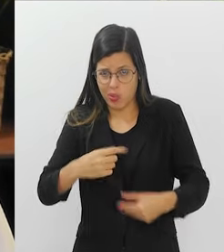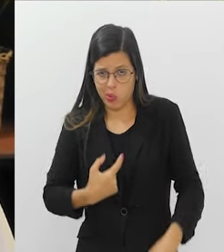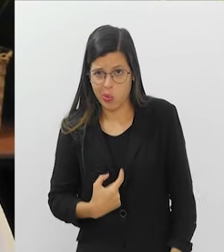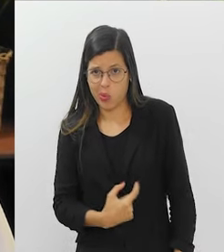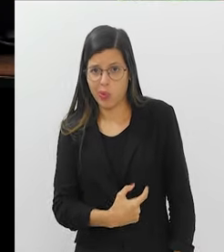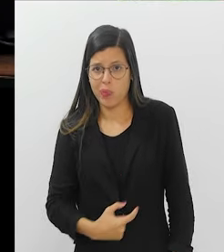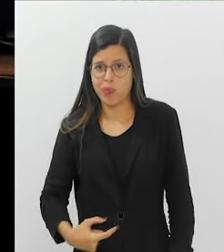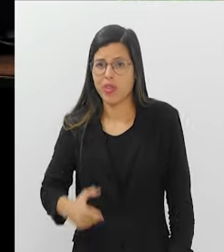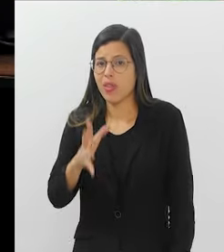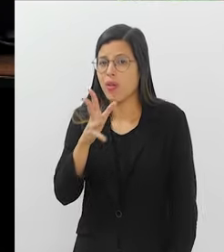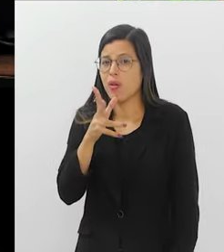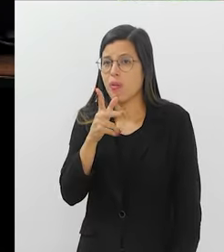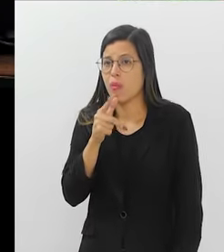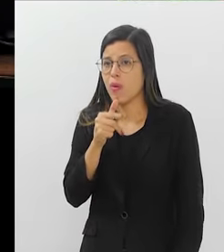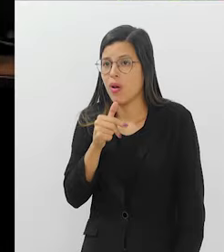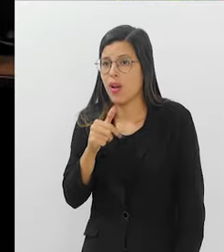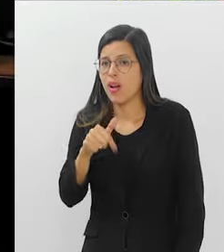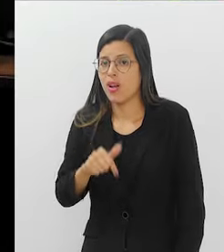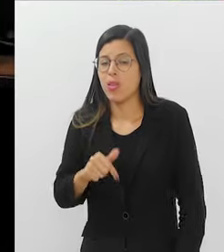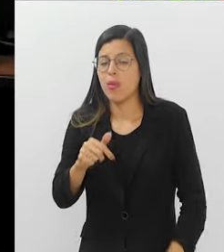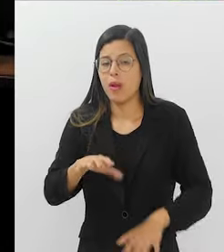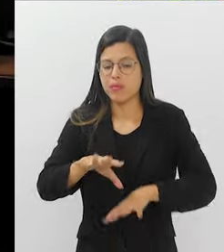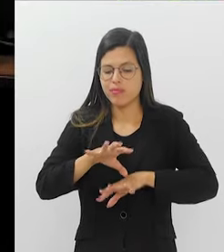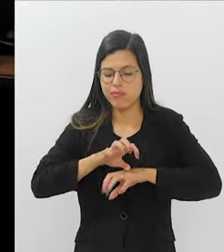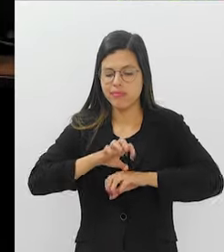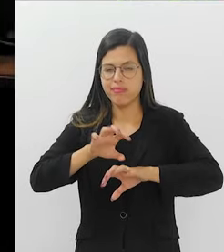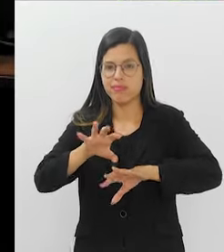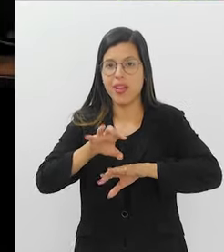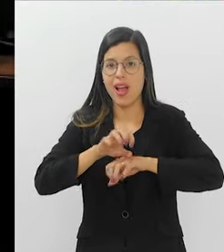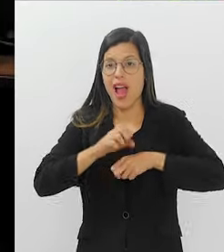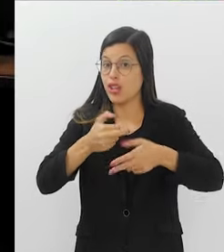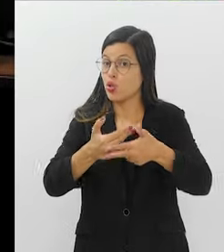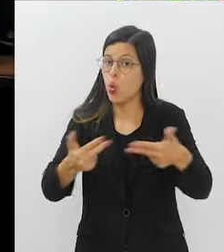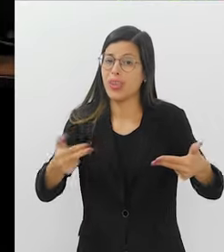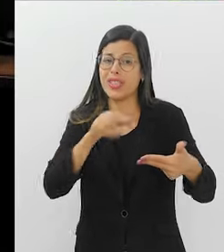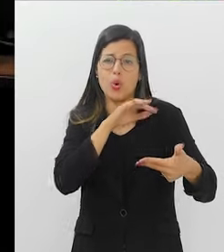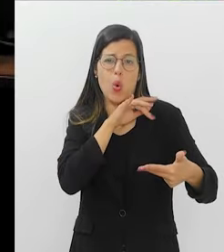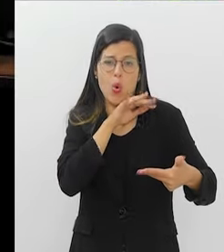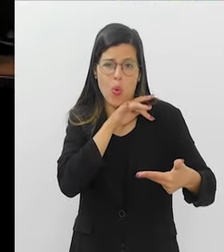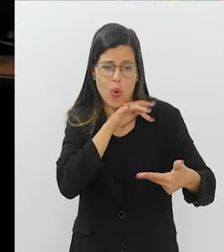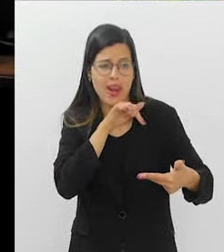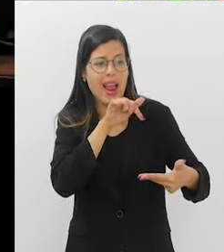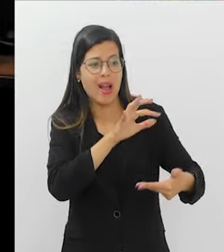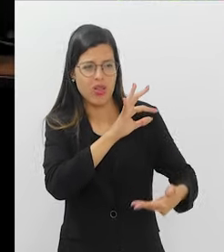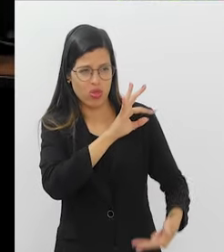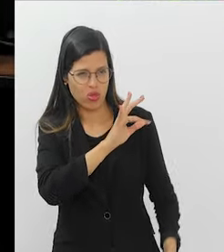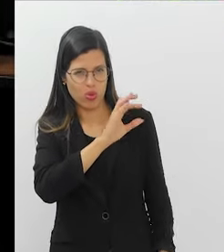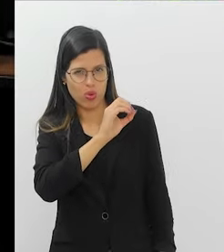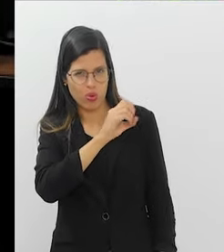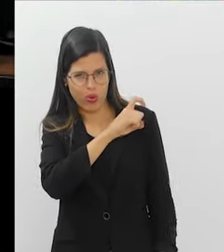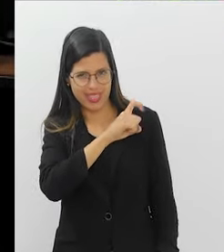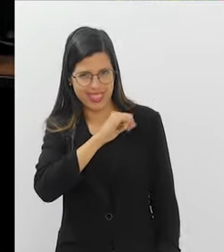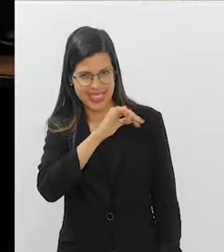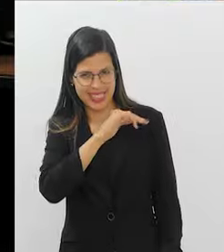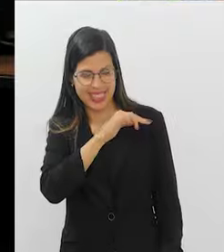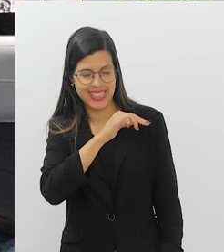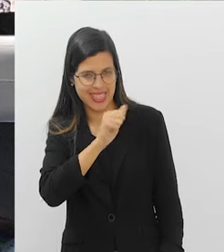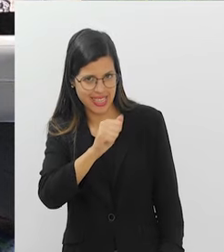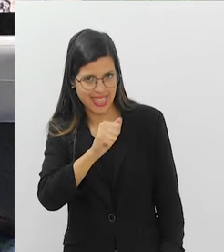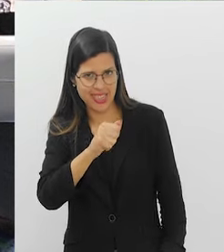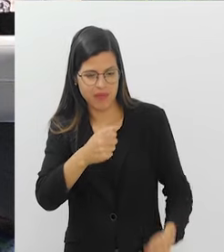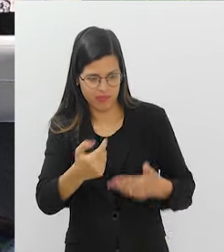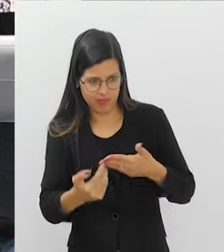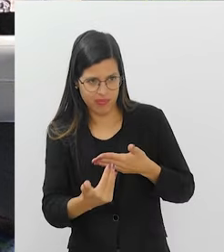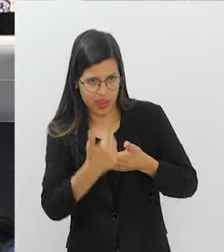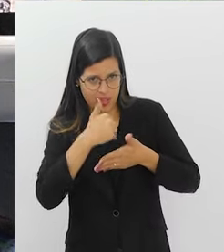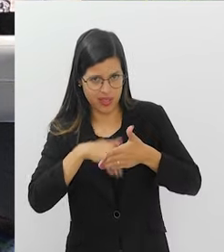desse intestino, mais esse intestino continua reabsorvendo o que não presta para o nosso corpo. Essas toxinas cada vez mais entram